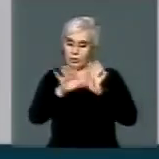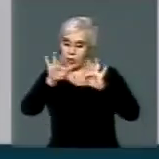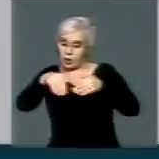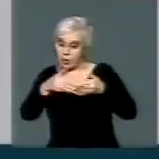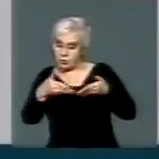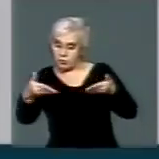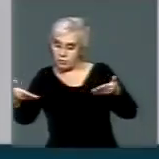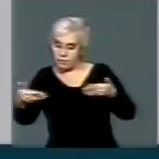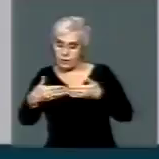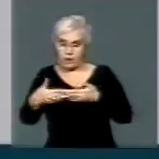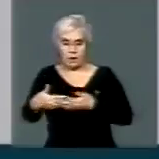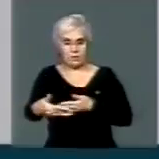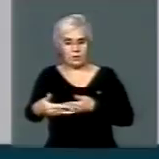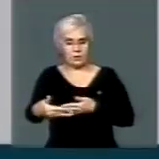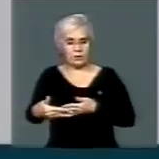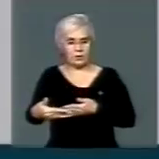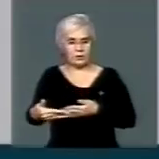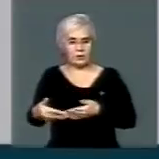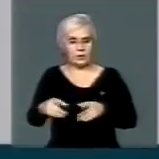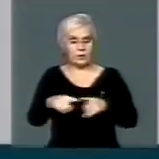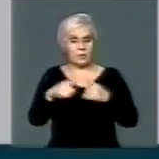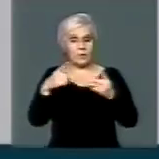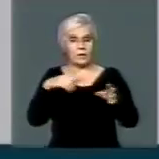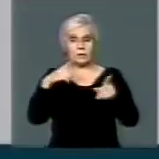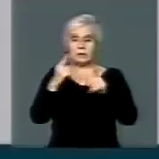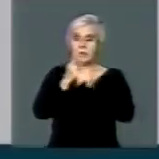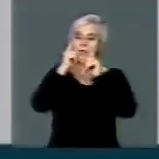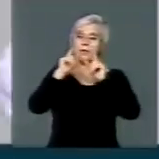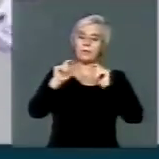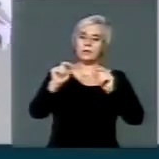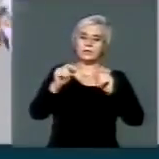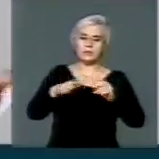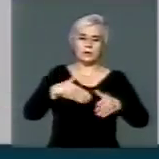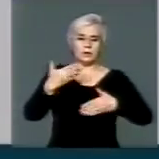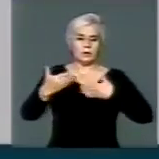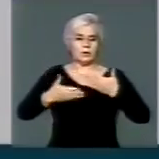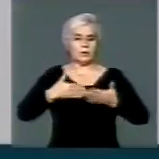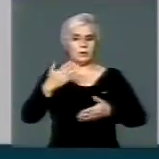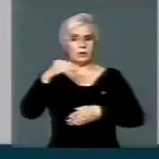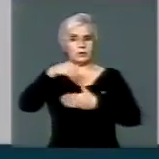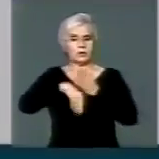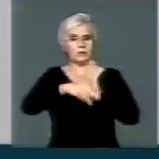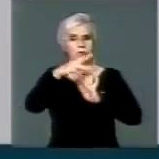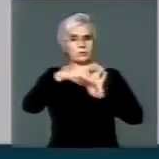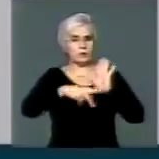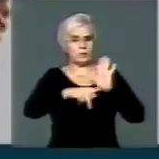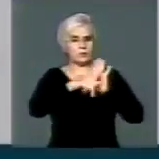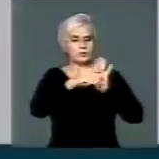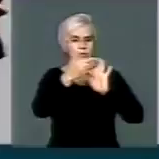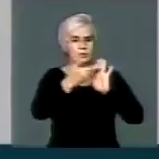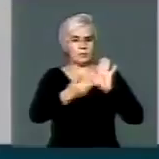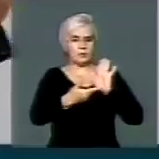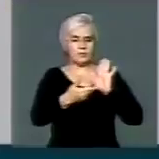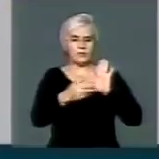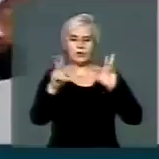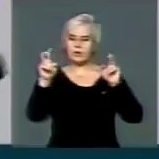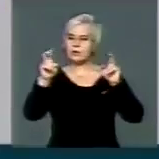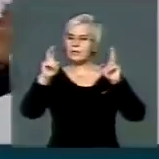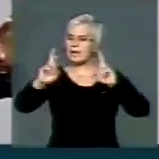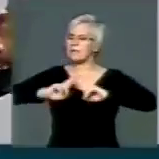agora. E não mais que de repente aparece dentro da medida provisória, sobre um tema